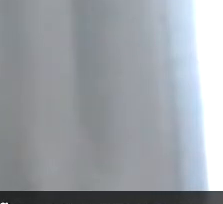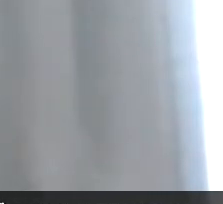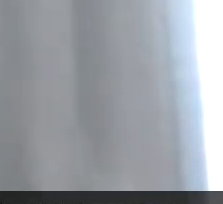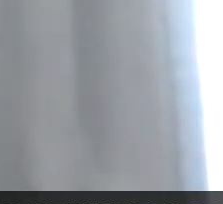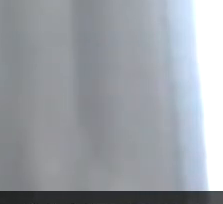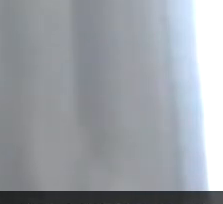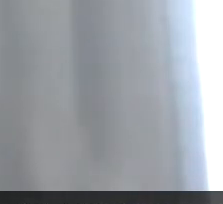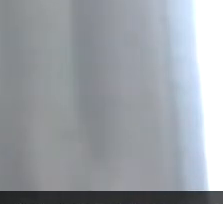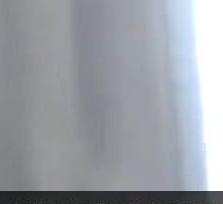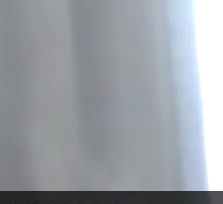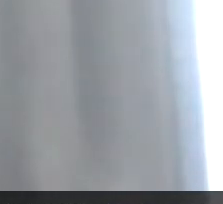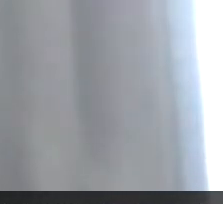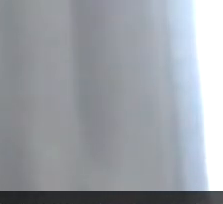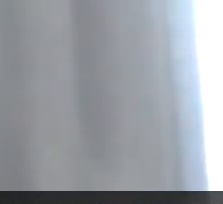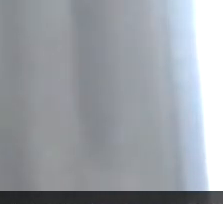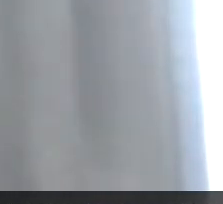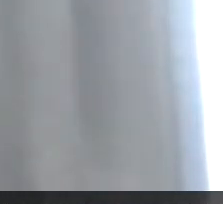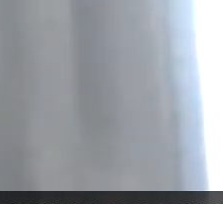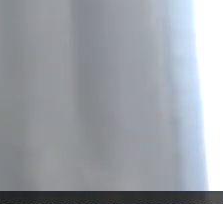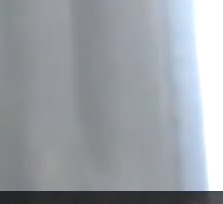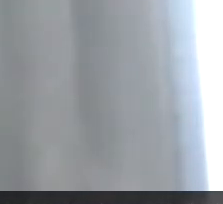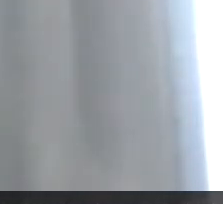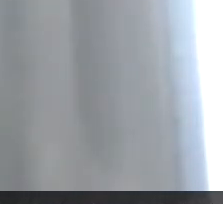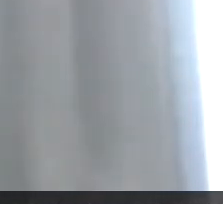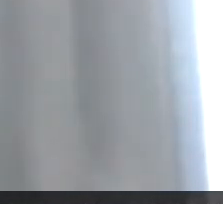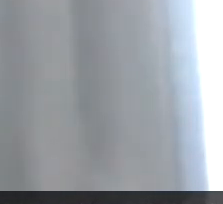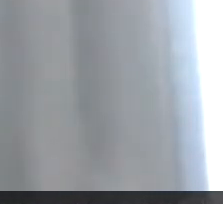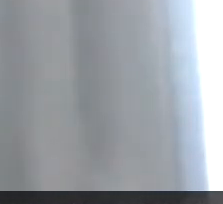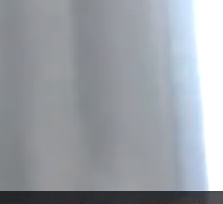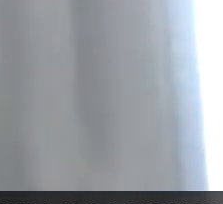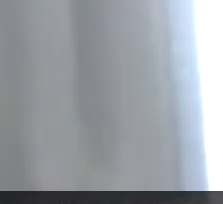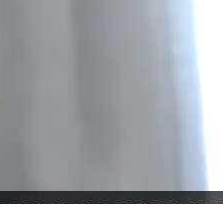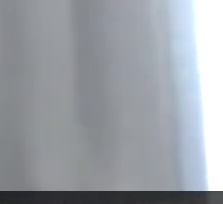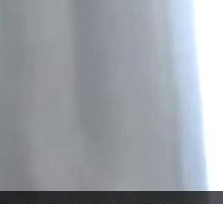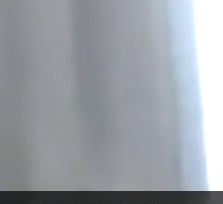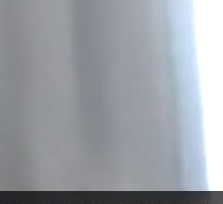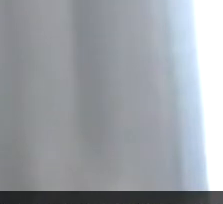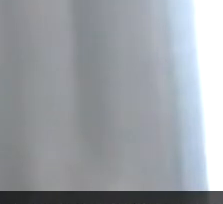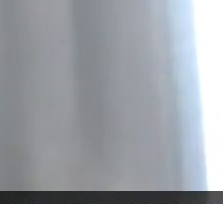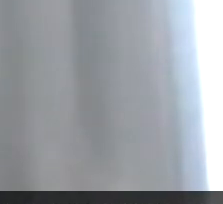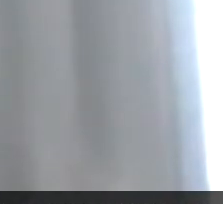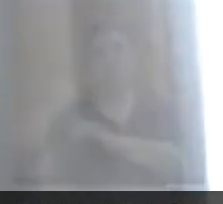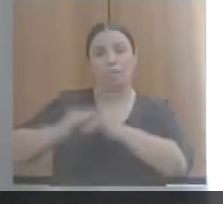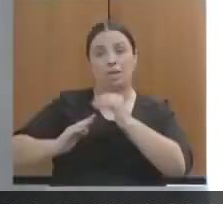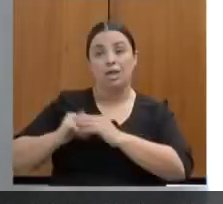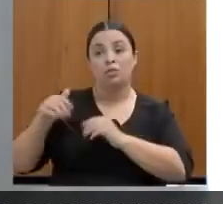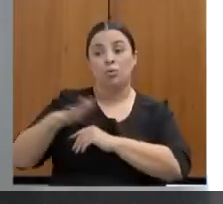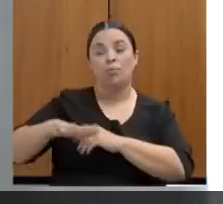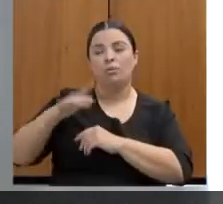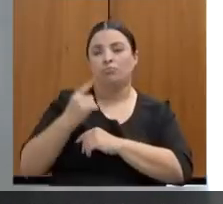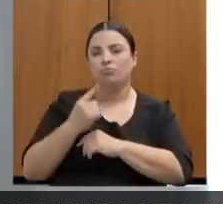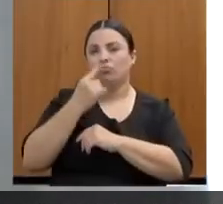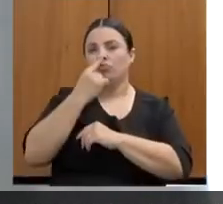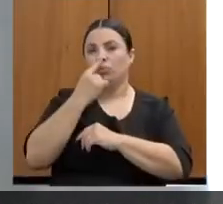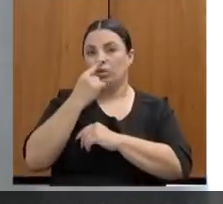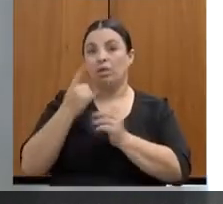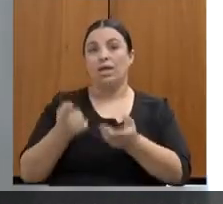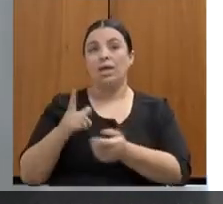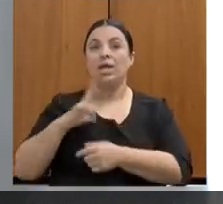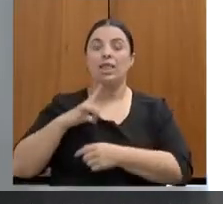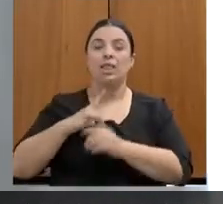faz um atendimento especializado, multidisciplinar, num ambiente acolhedor. E ela recebe as demandas